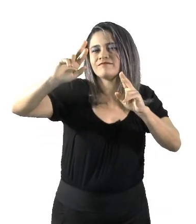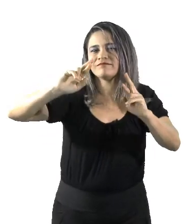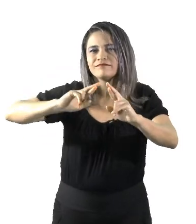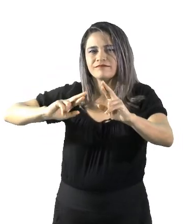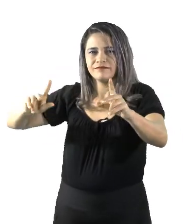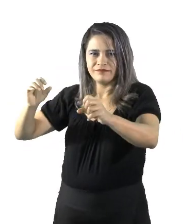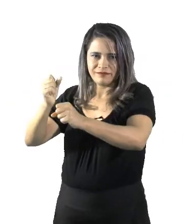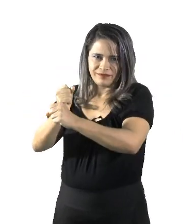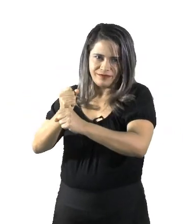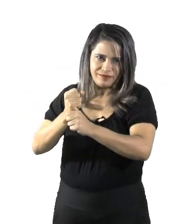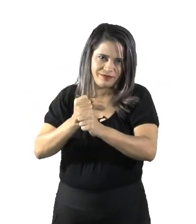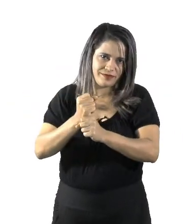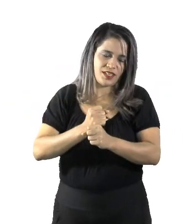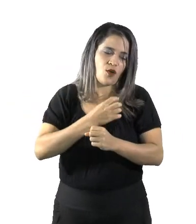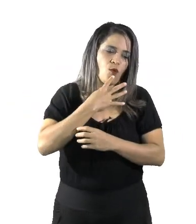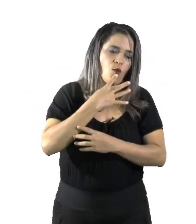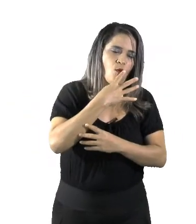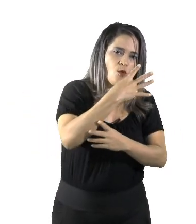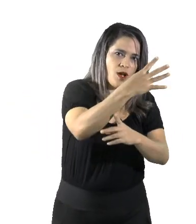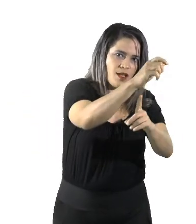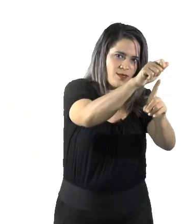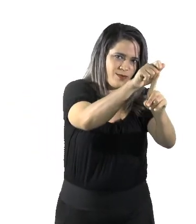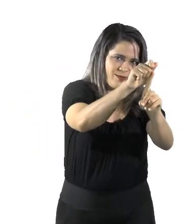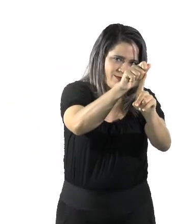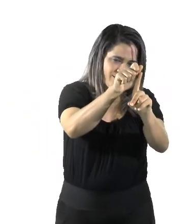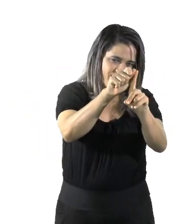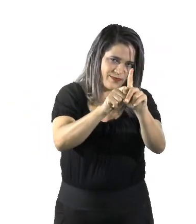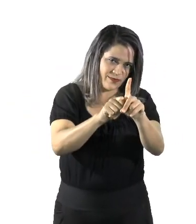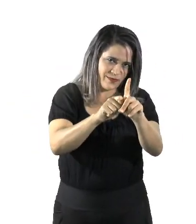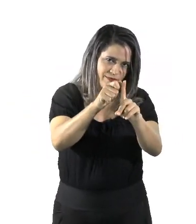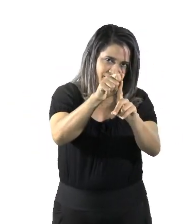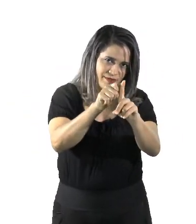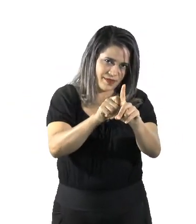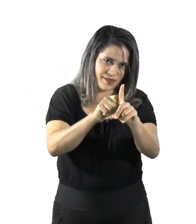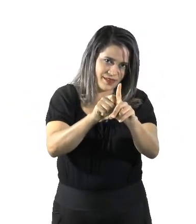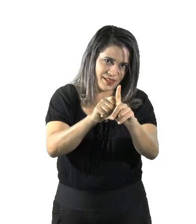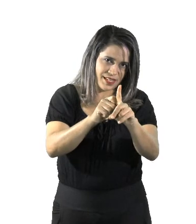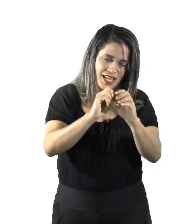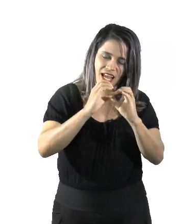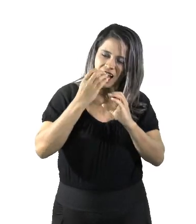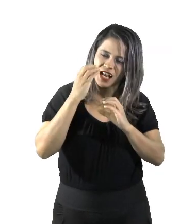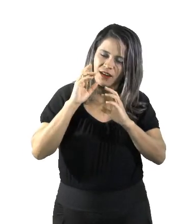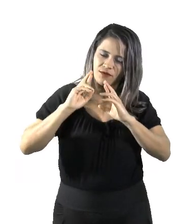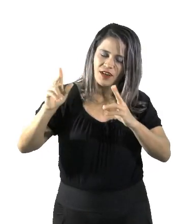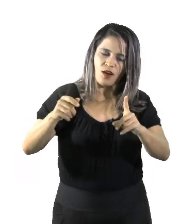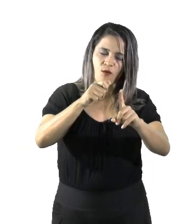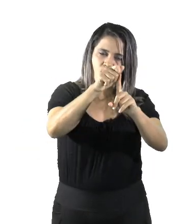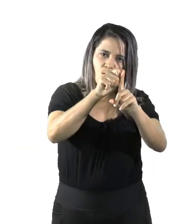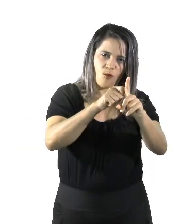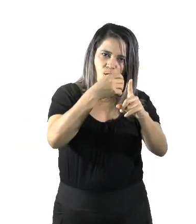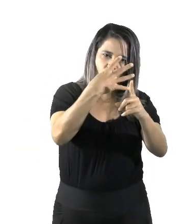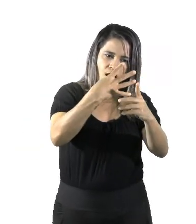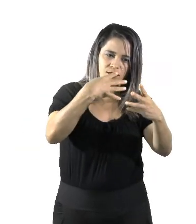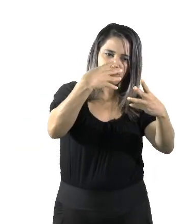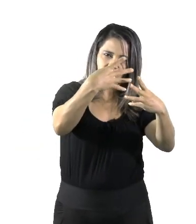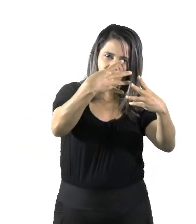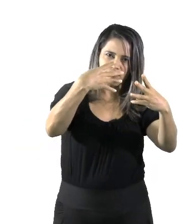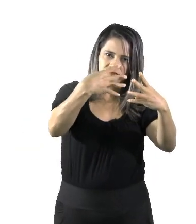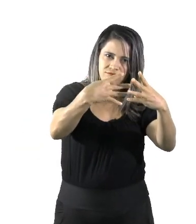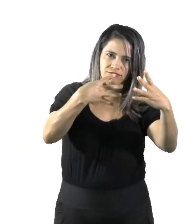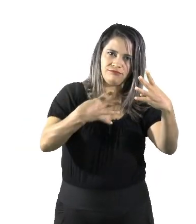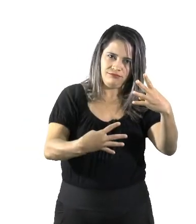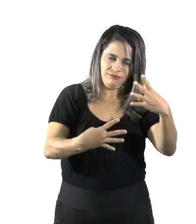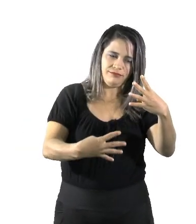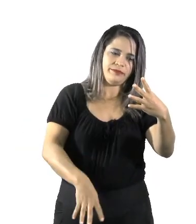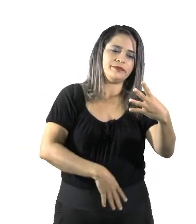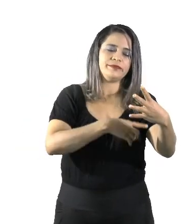quatro meses de rotação da Terra, nós temos climas diferentes no nosso planeta. Não temos? Olha lá, nós